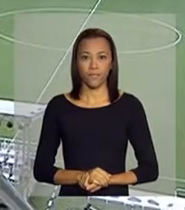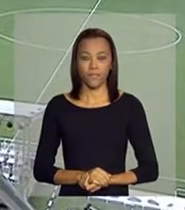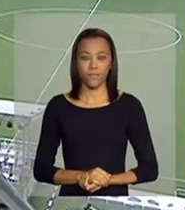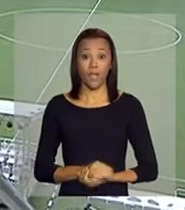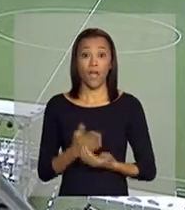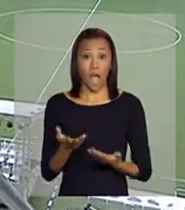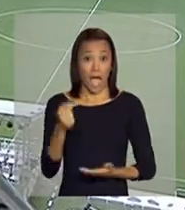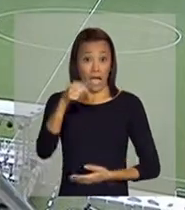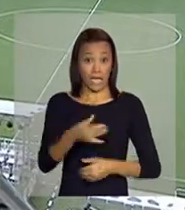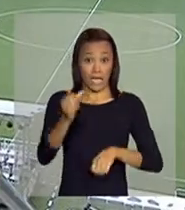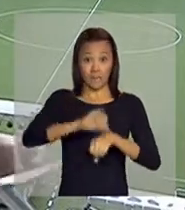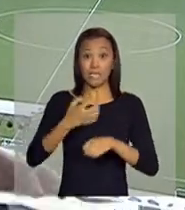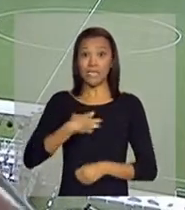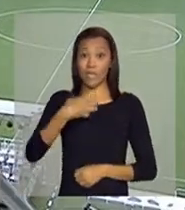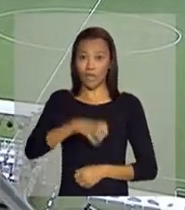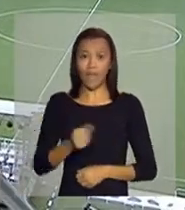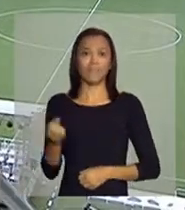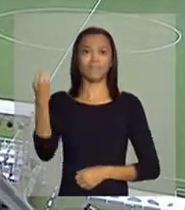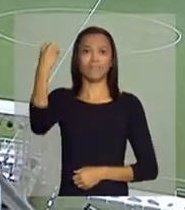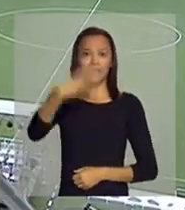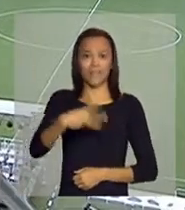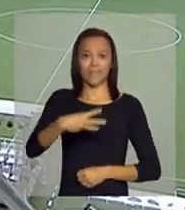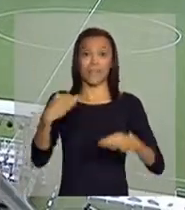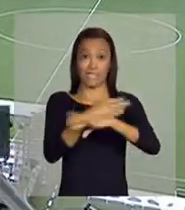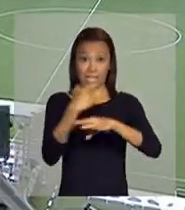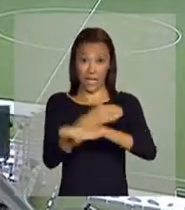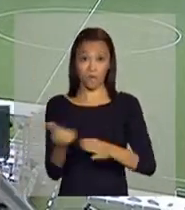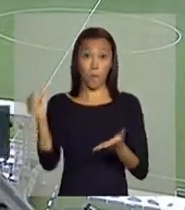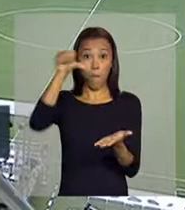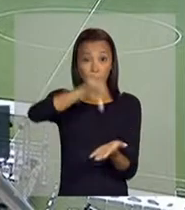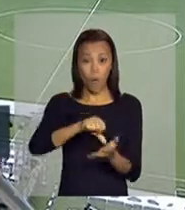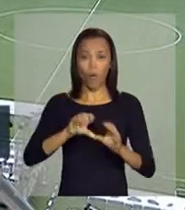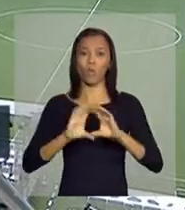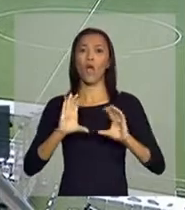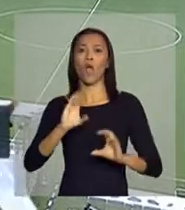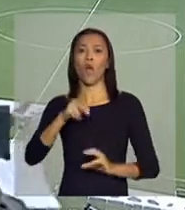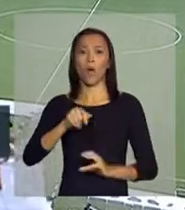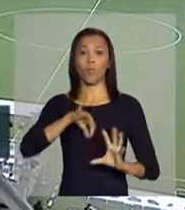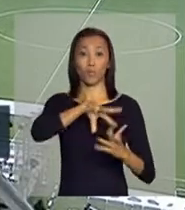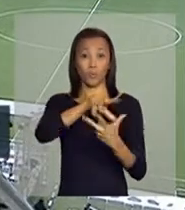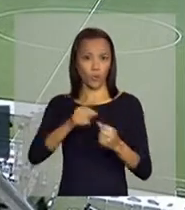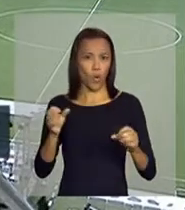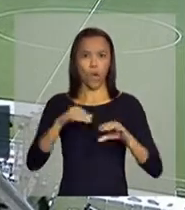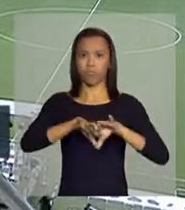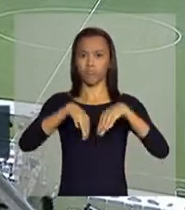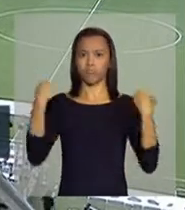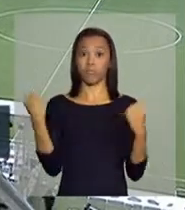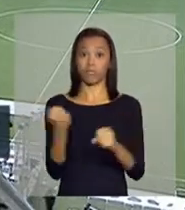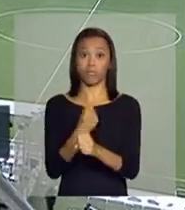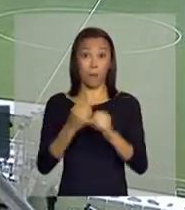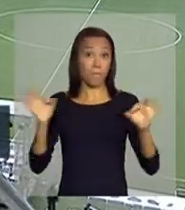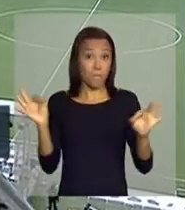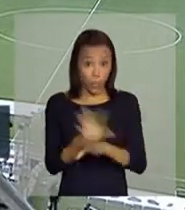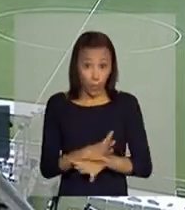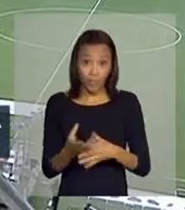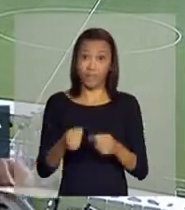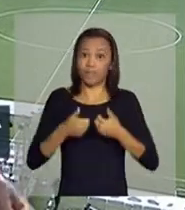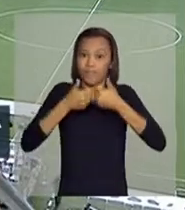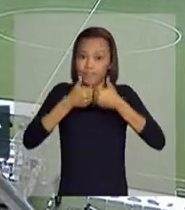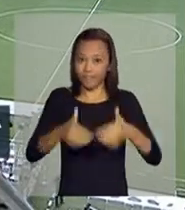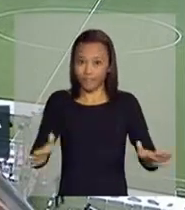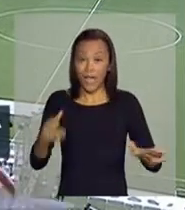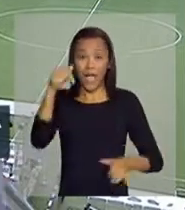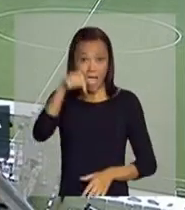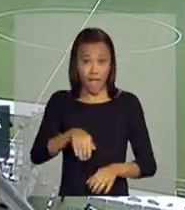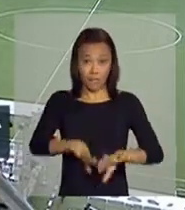Lúcia Salvador é a terceira cidade-sede da Copa do Mundo a ter um estádio pronto e inaugurado para competição. A Arena